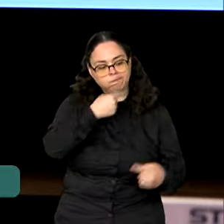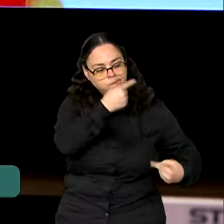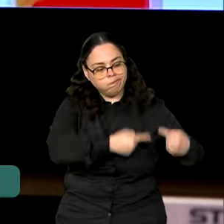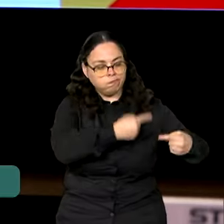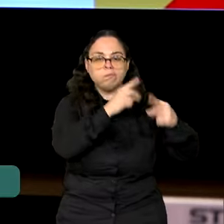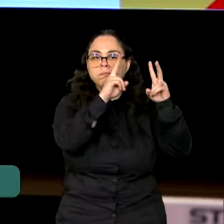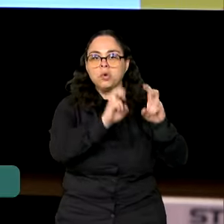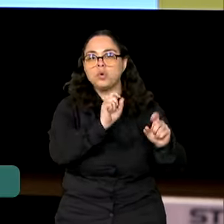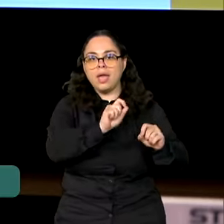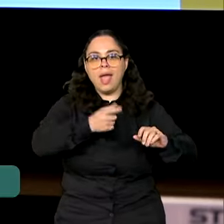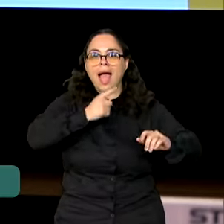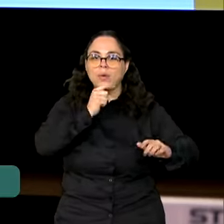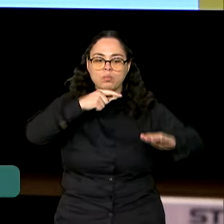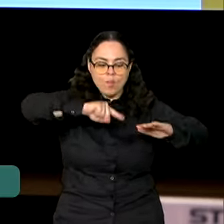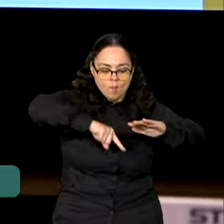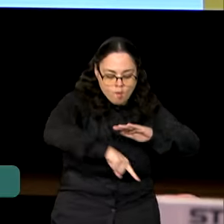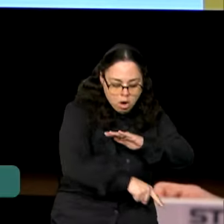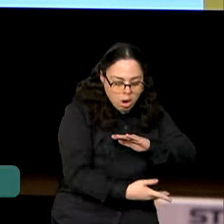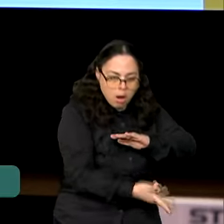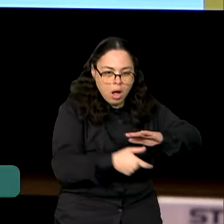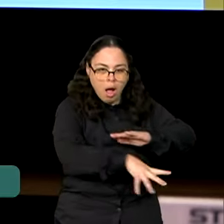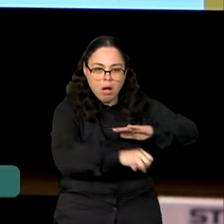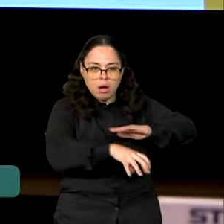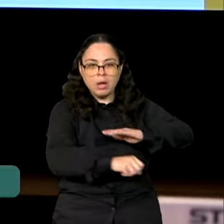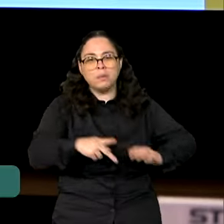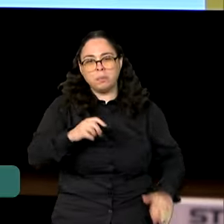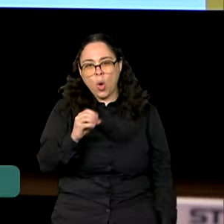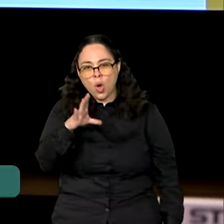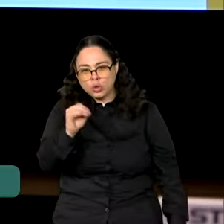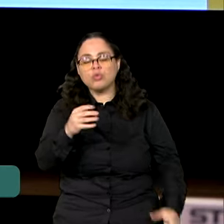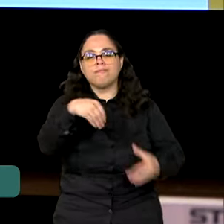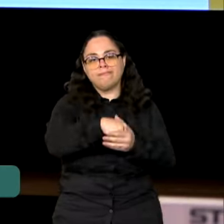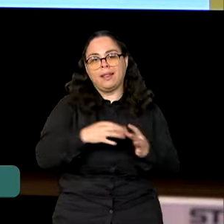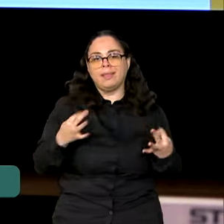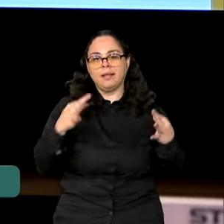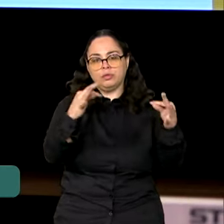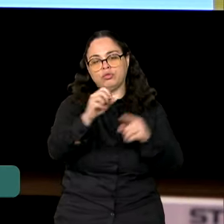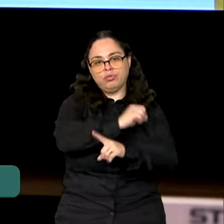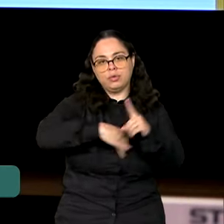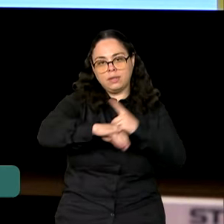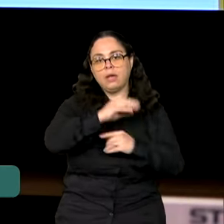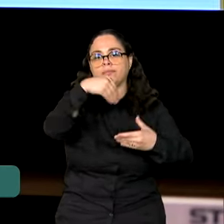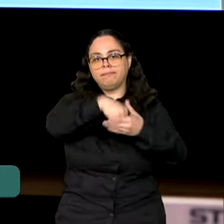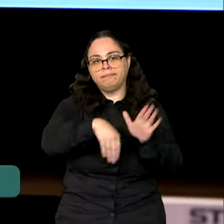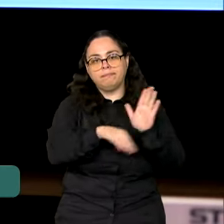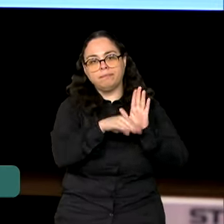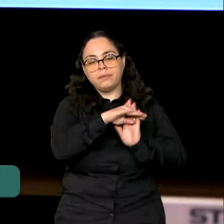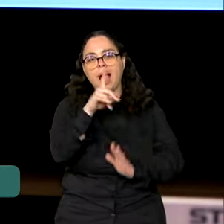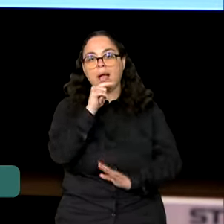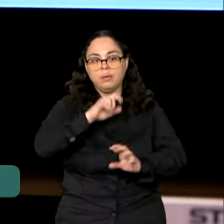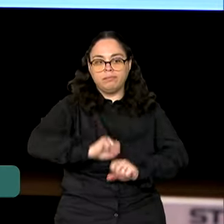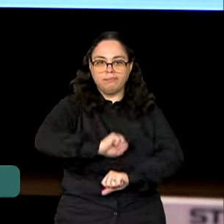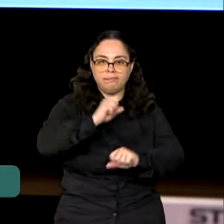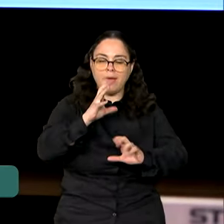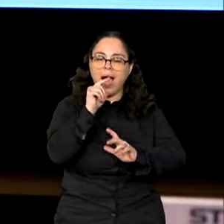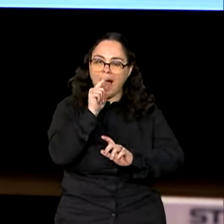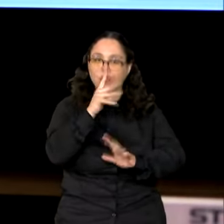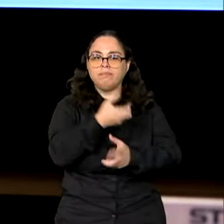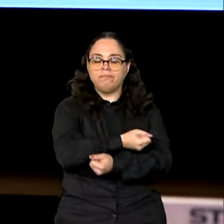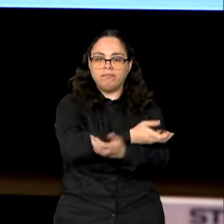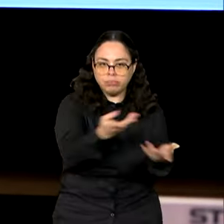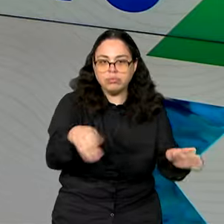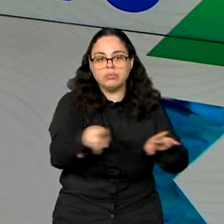questão de poços, tecnologias sociais, por dentro do programa Água para Todos, de captação, tratamento e